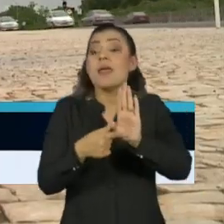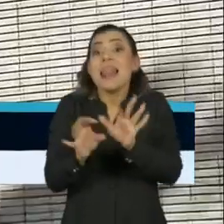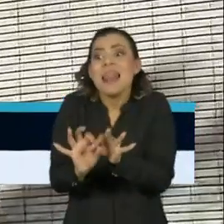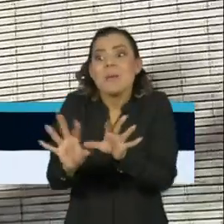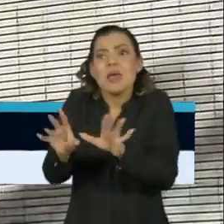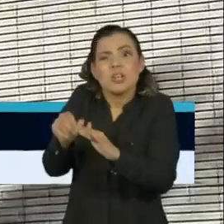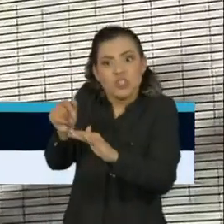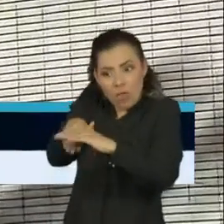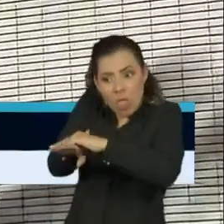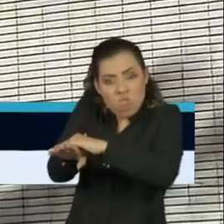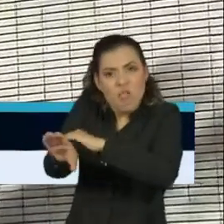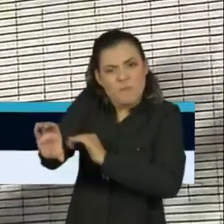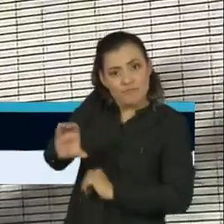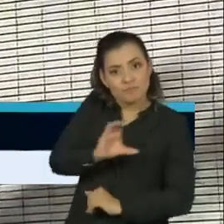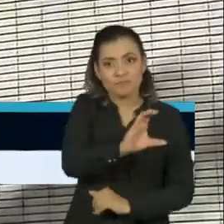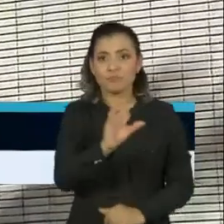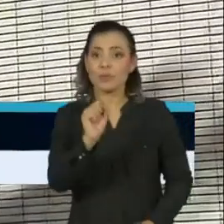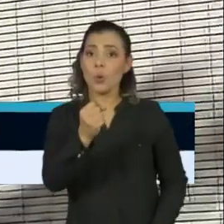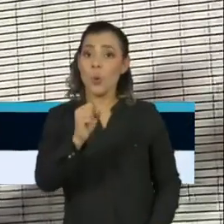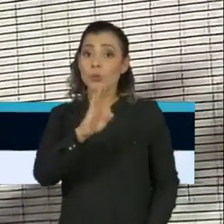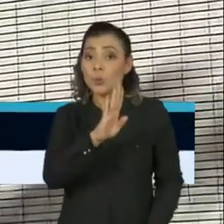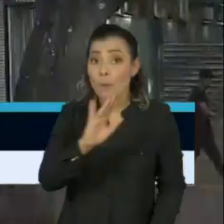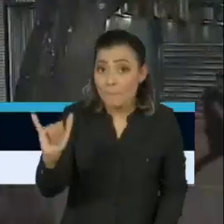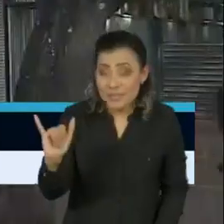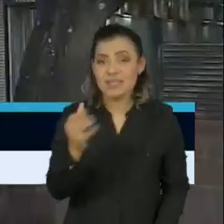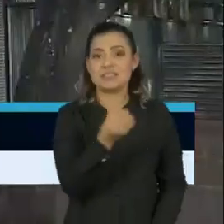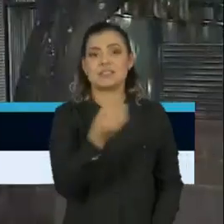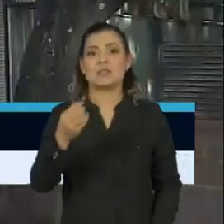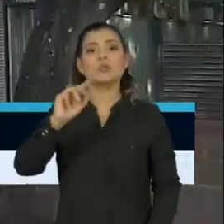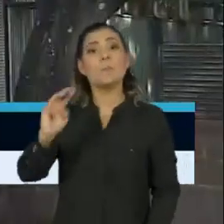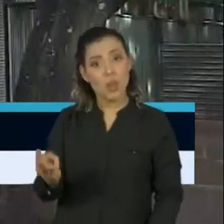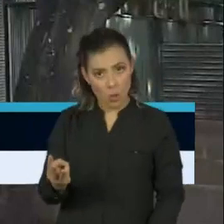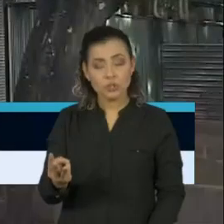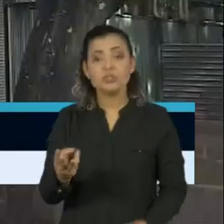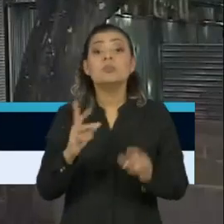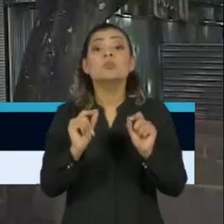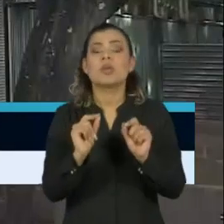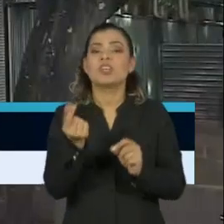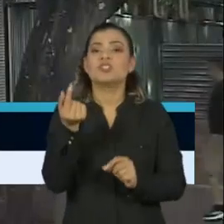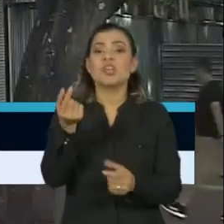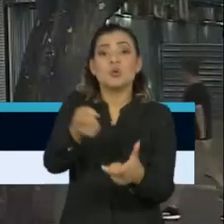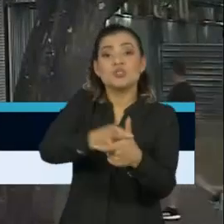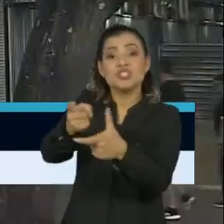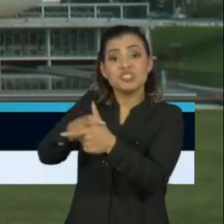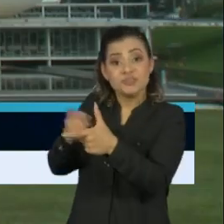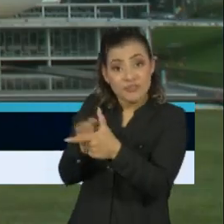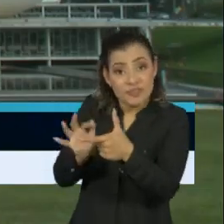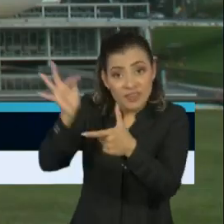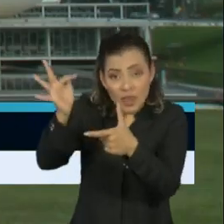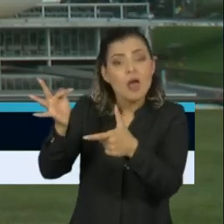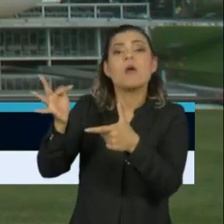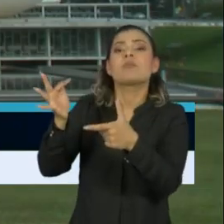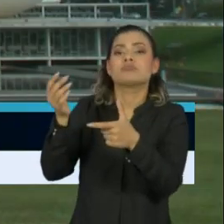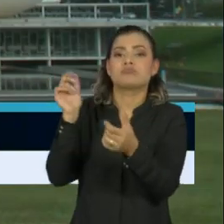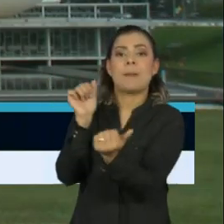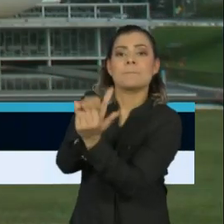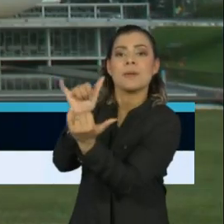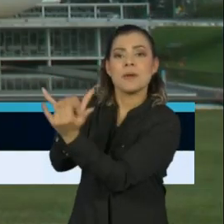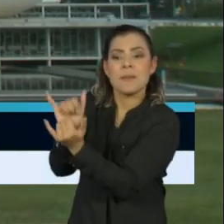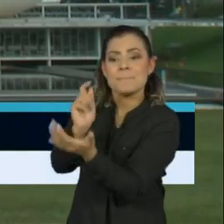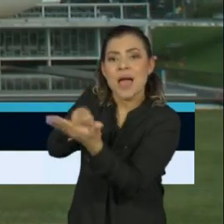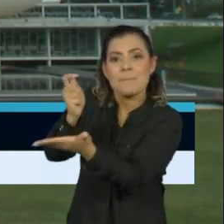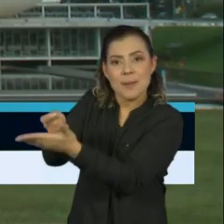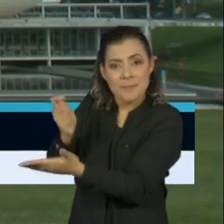dinheiro, 8 bilhões e 600 milhões de reais para o pagamento da dívida pública federal. Ao analisar a MP,